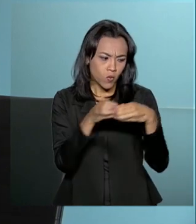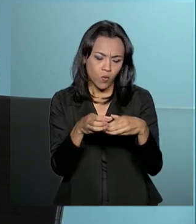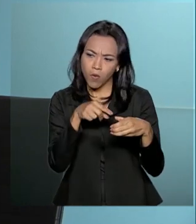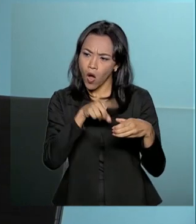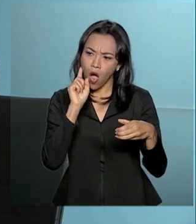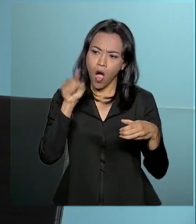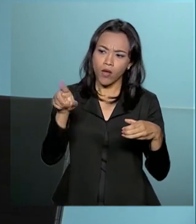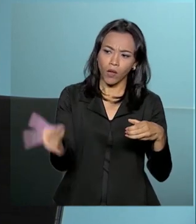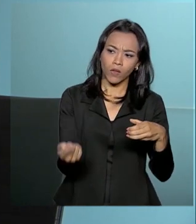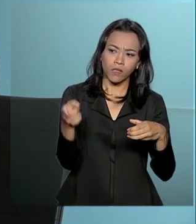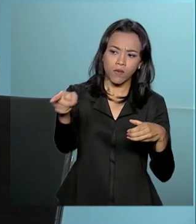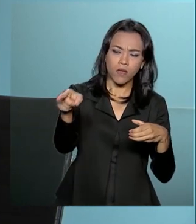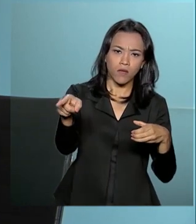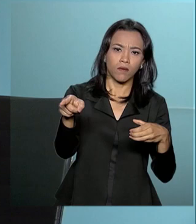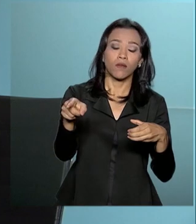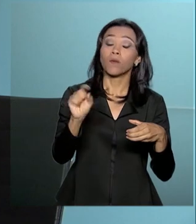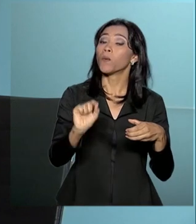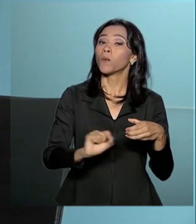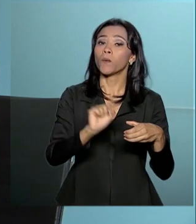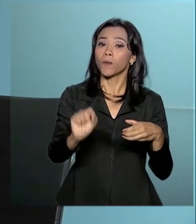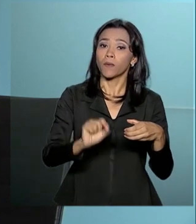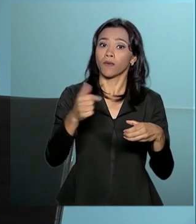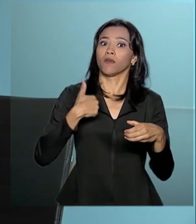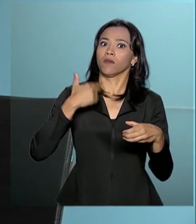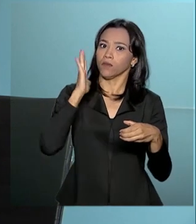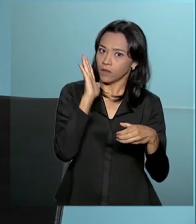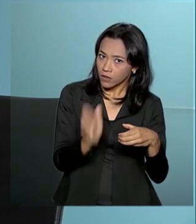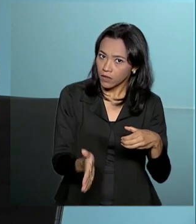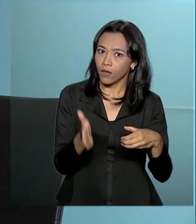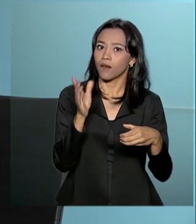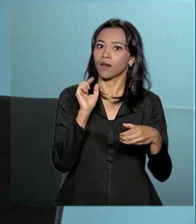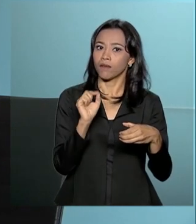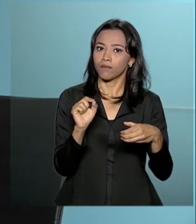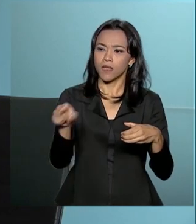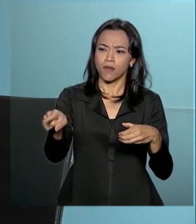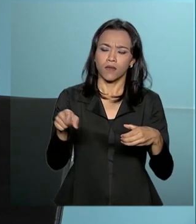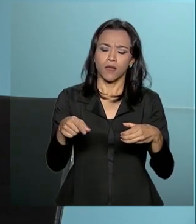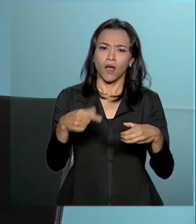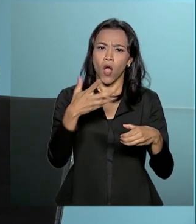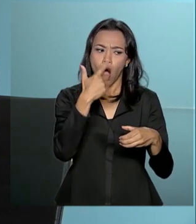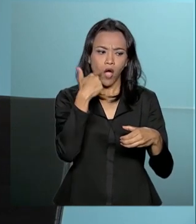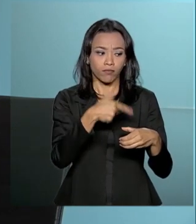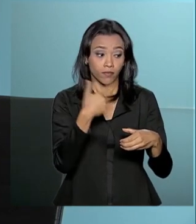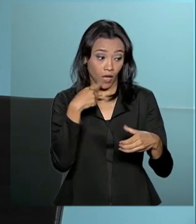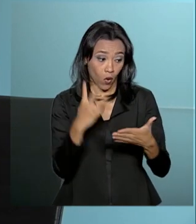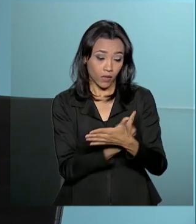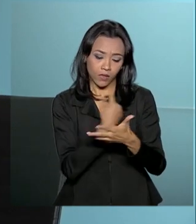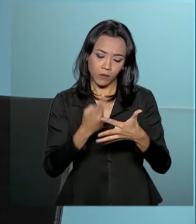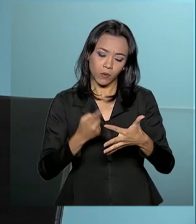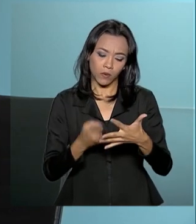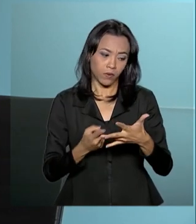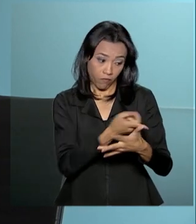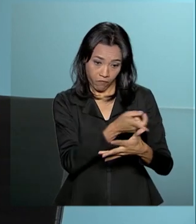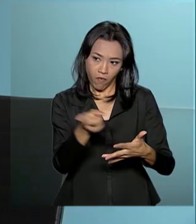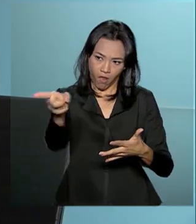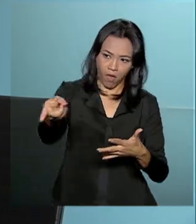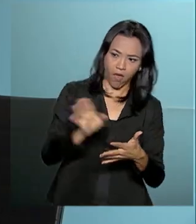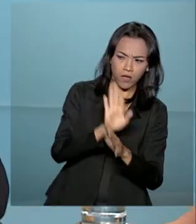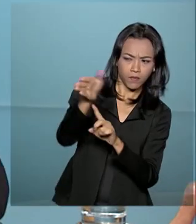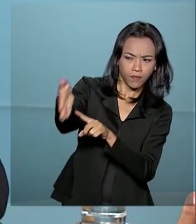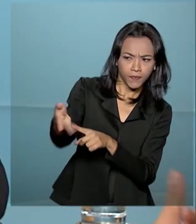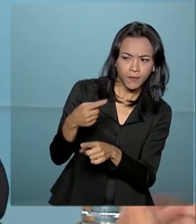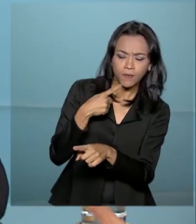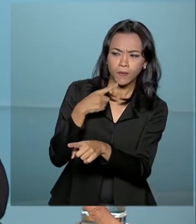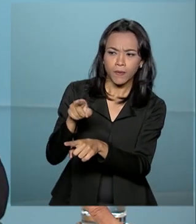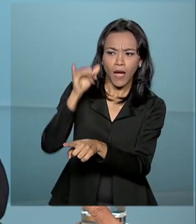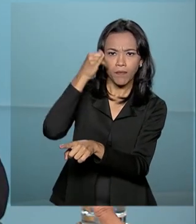e eu já encaminho aquele caso para que alguém estude e gere mecanismos de prevenção.